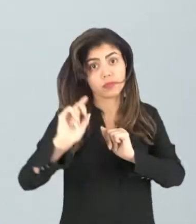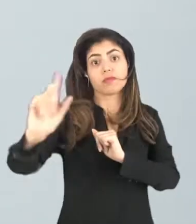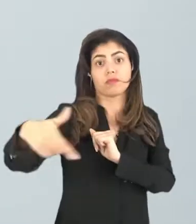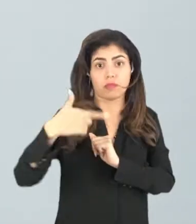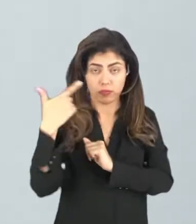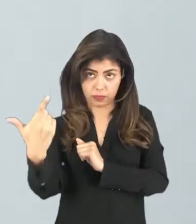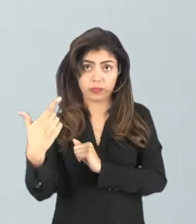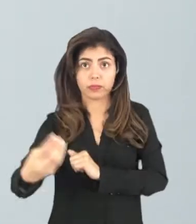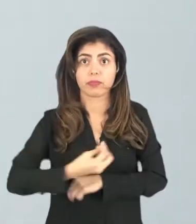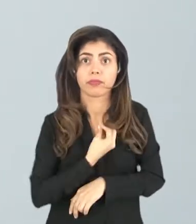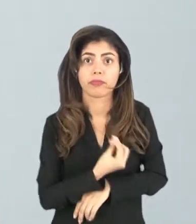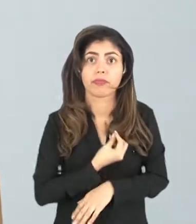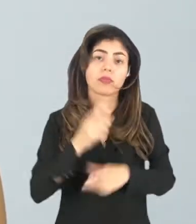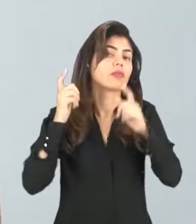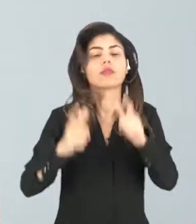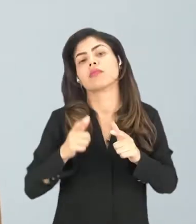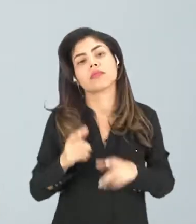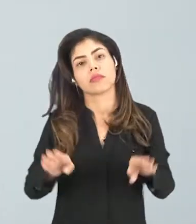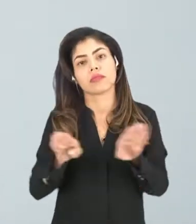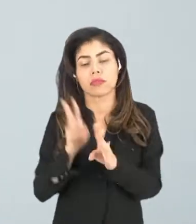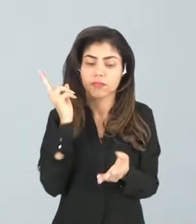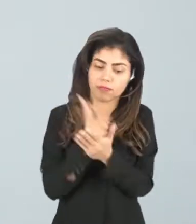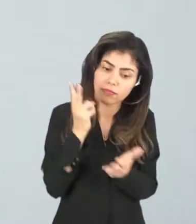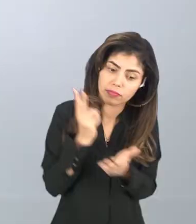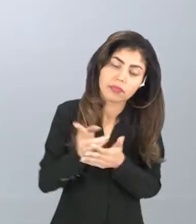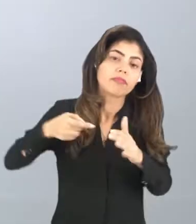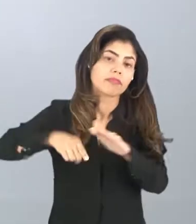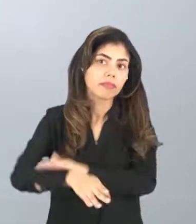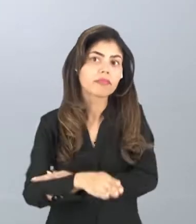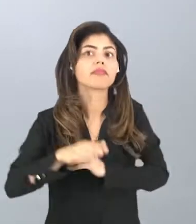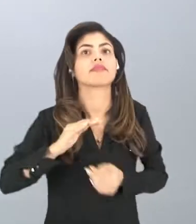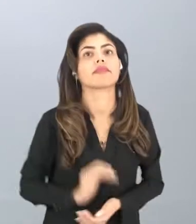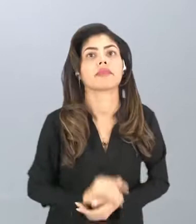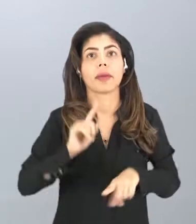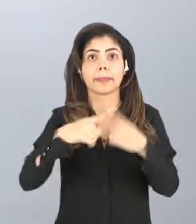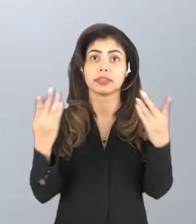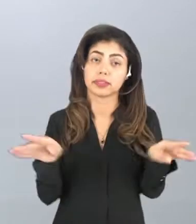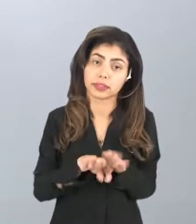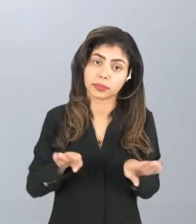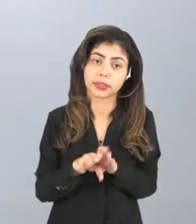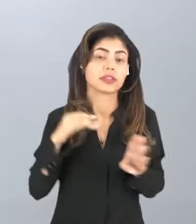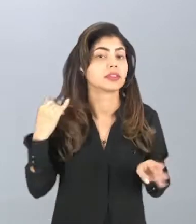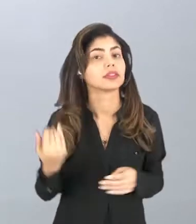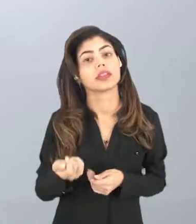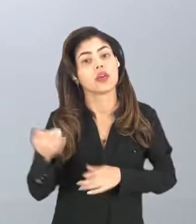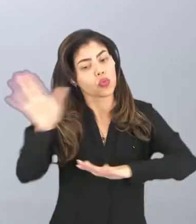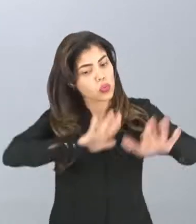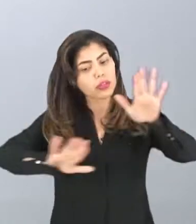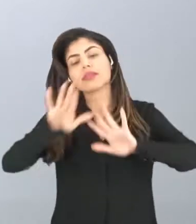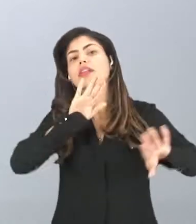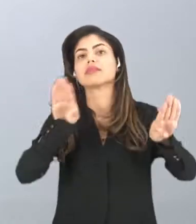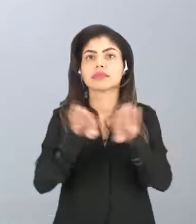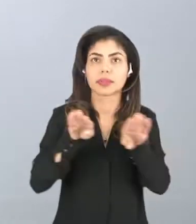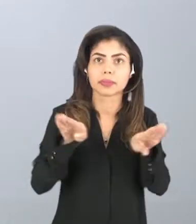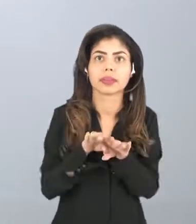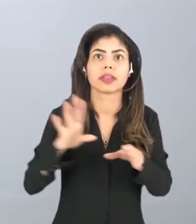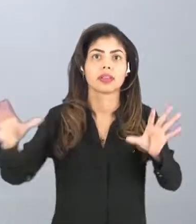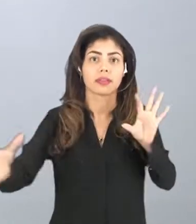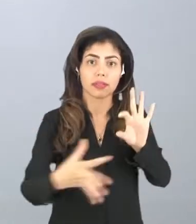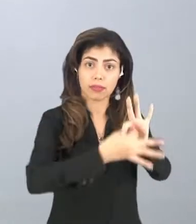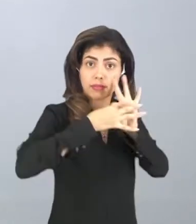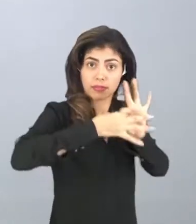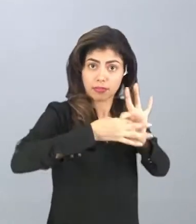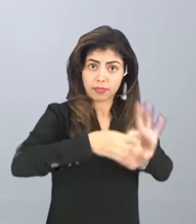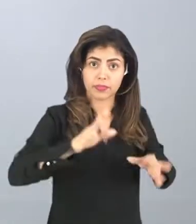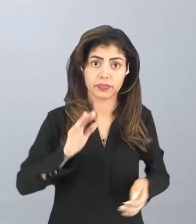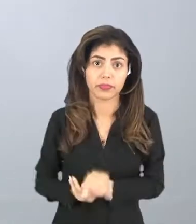vivência, né? Em locais que a gente não está sempre inserido, mas a gente também fala sobre a preservação, né? Aquela ligação